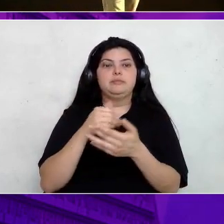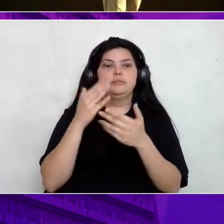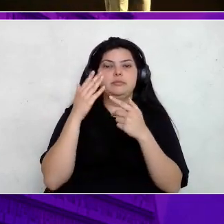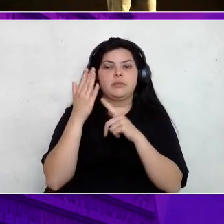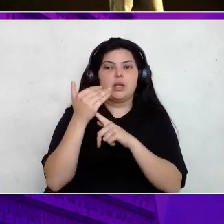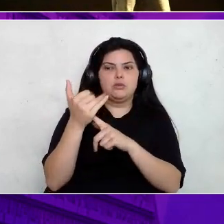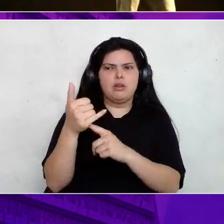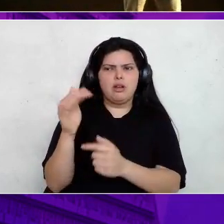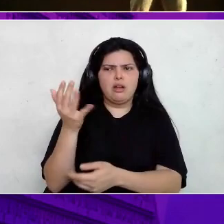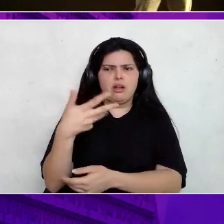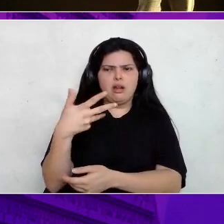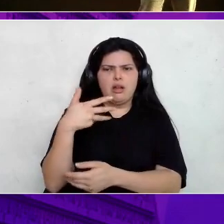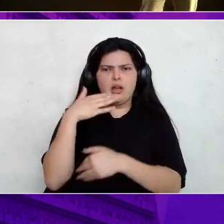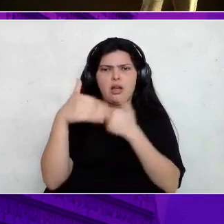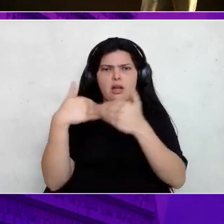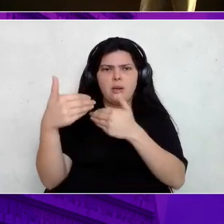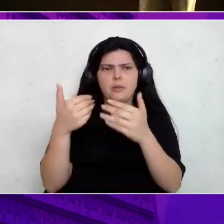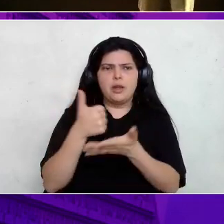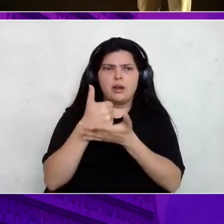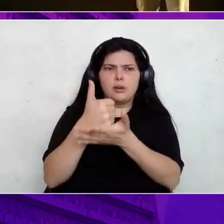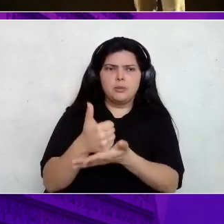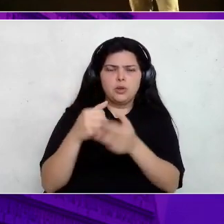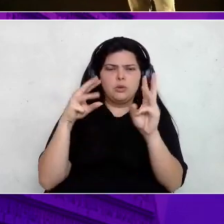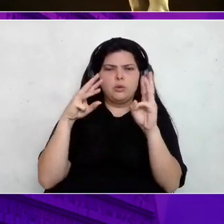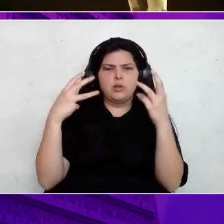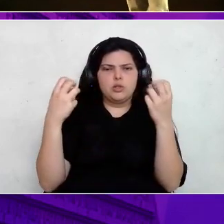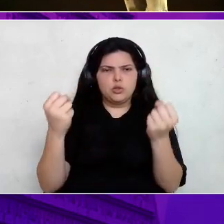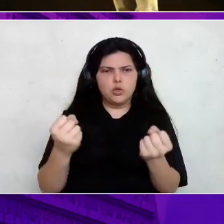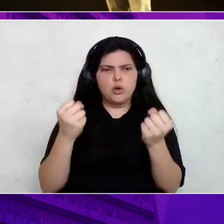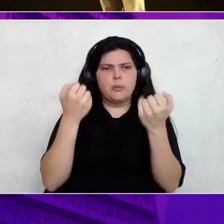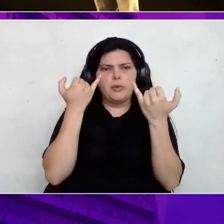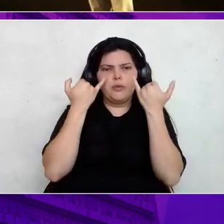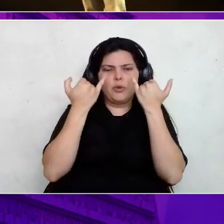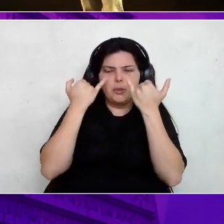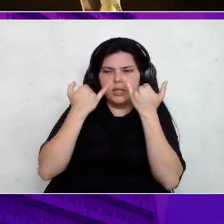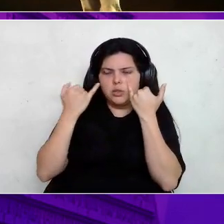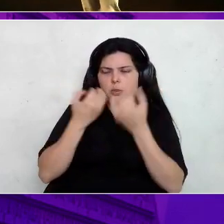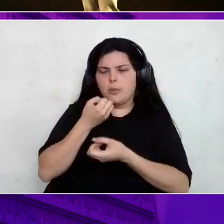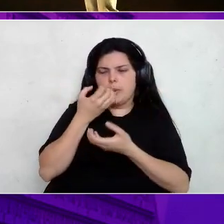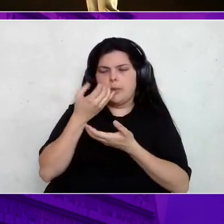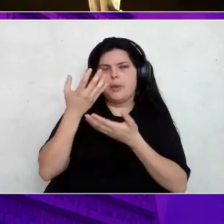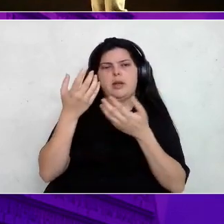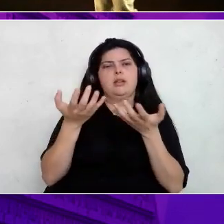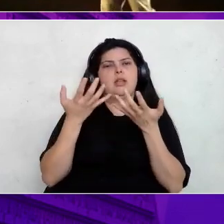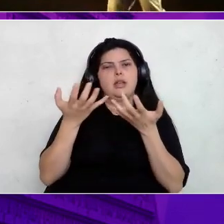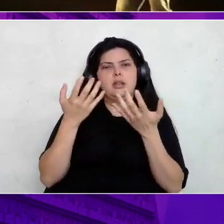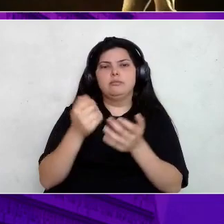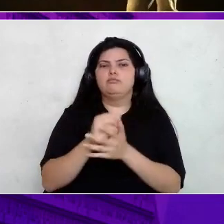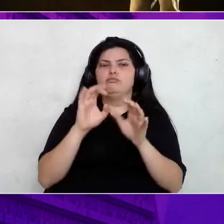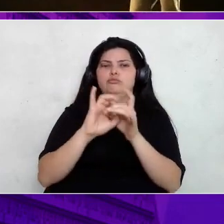estamos aqui para apoiar com workshops, com informações, né? O que vocês precisarem, estão disponíveis, tá joia?